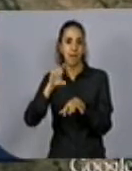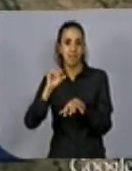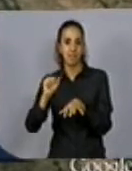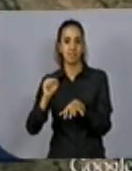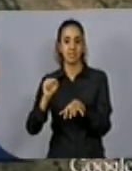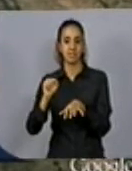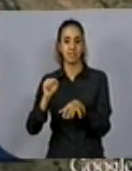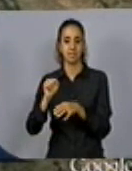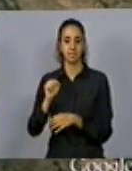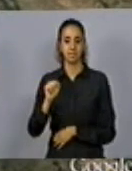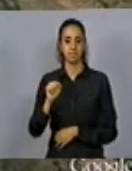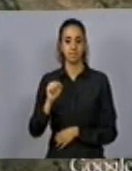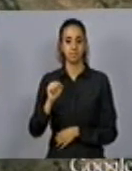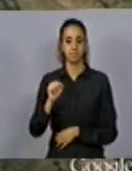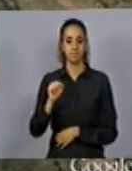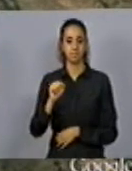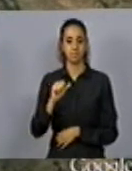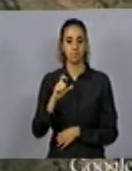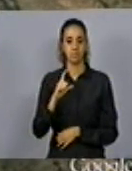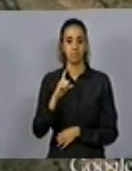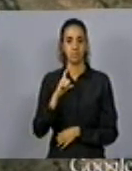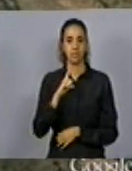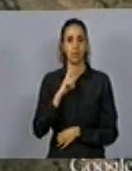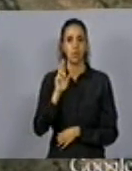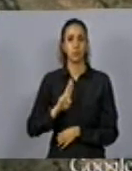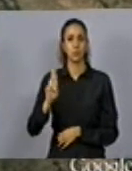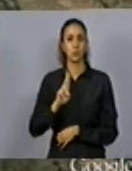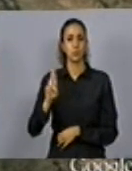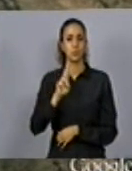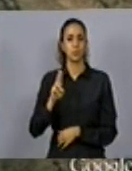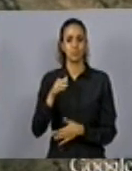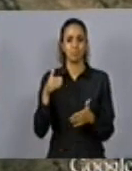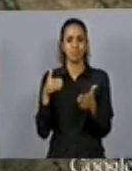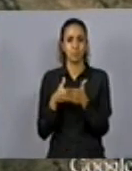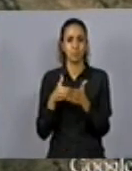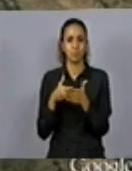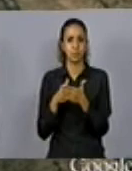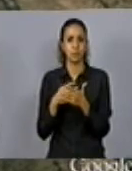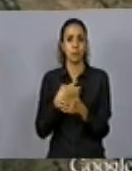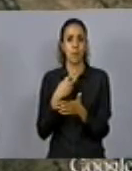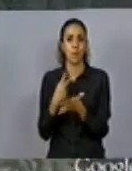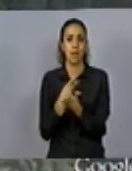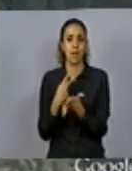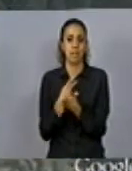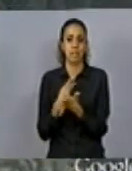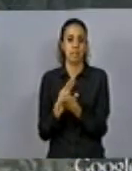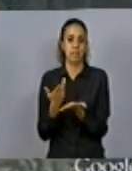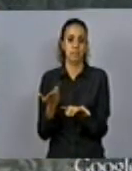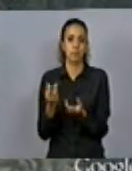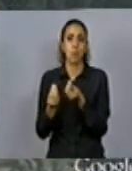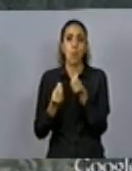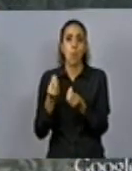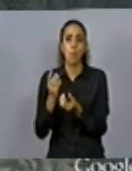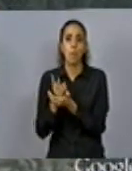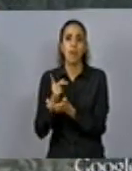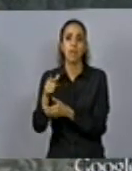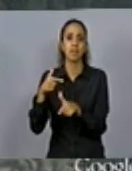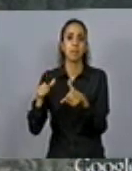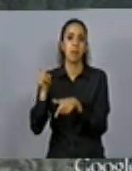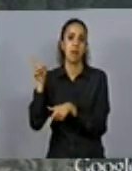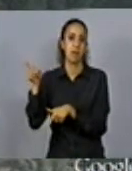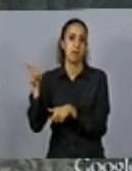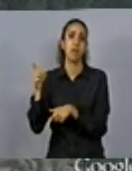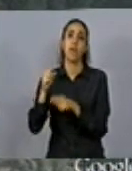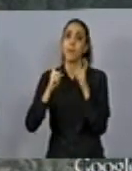limite do possível, como se vê nessas imagens. Então, manter essa atividade nos parece